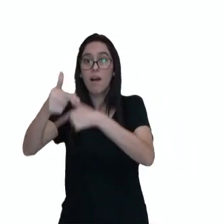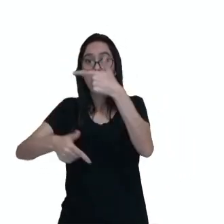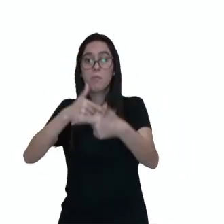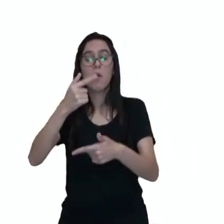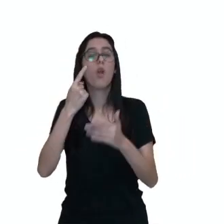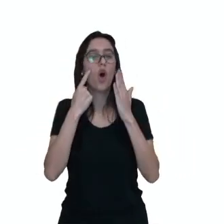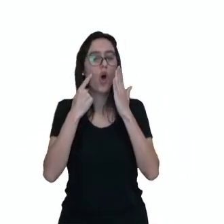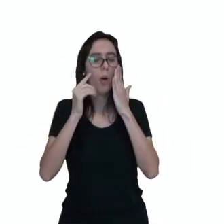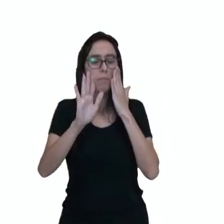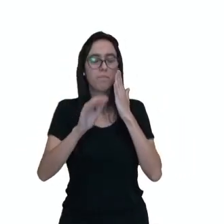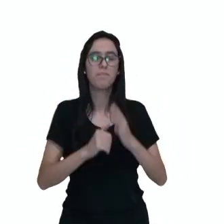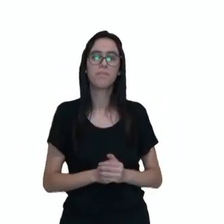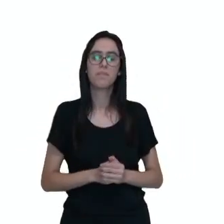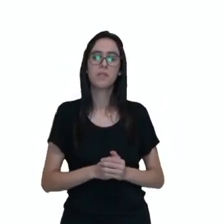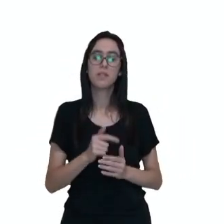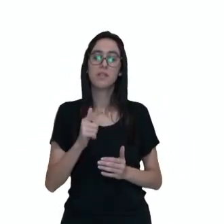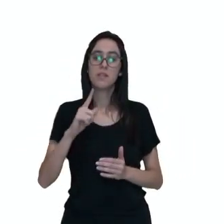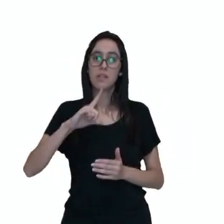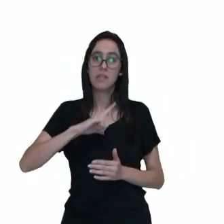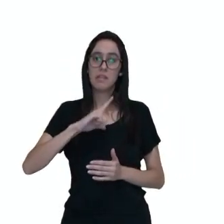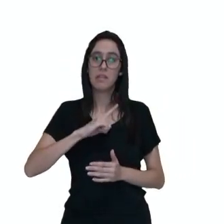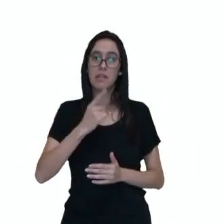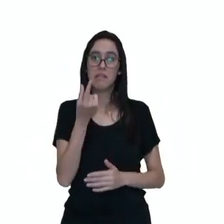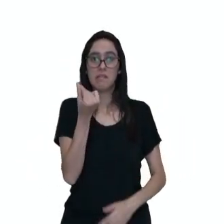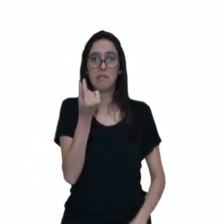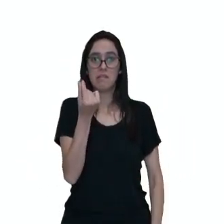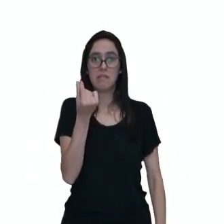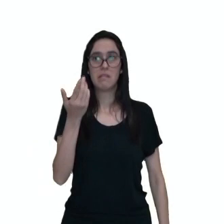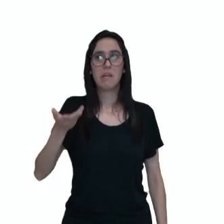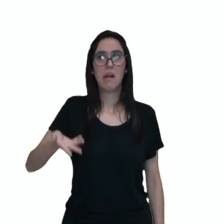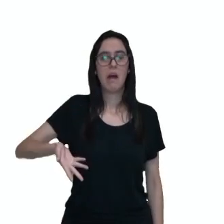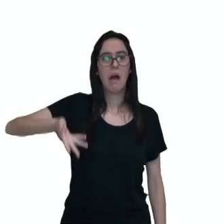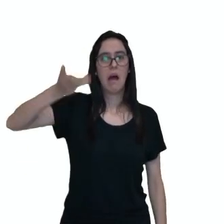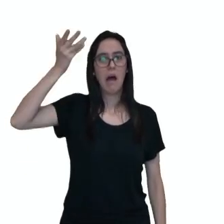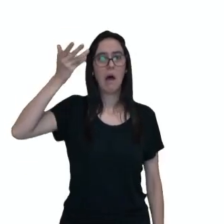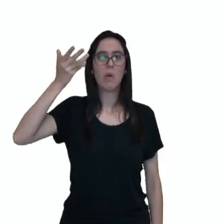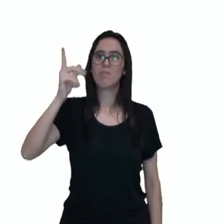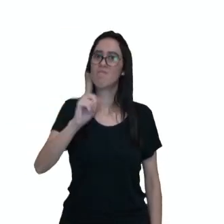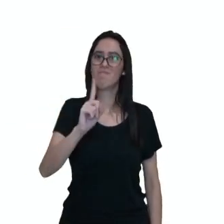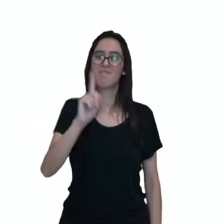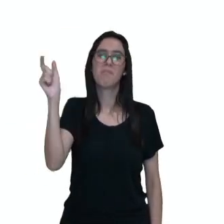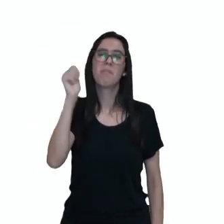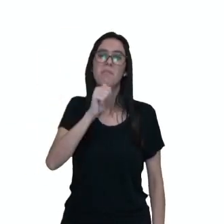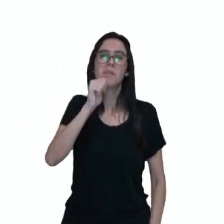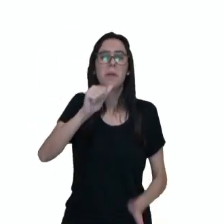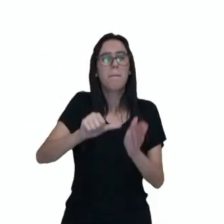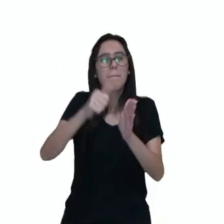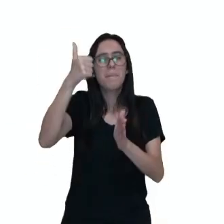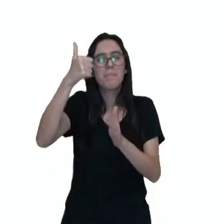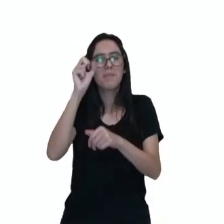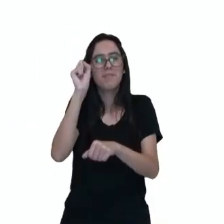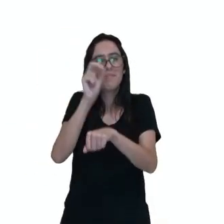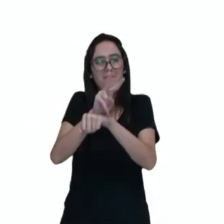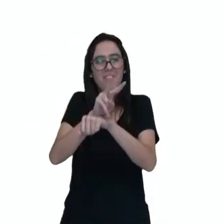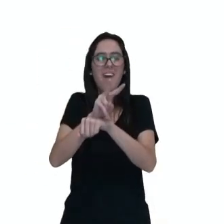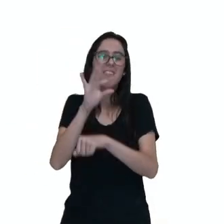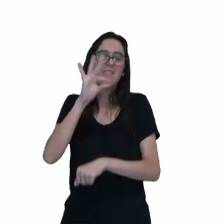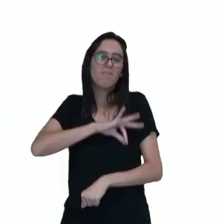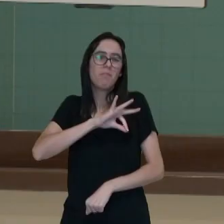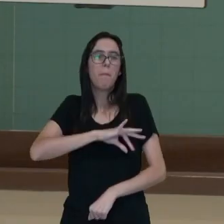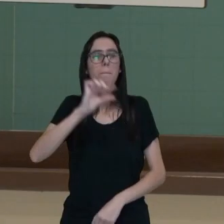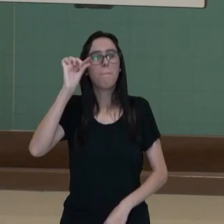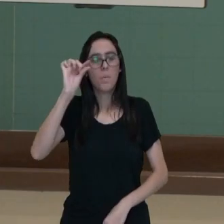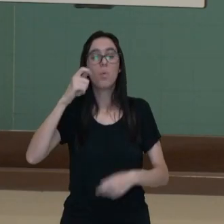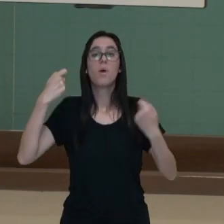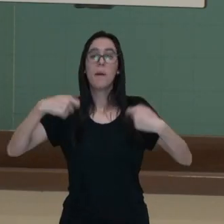Ela nunca teve ao seu alcance uma quantia tão alta em dinheiro. Provavelmente, ela receberá seu salário em conta bancária. Tem que abrir uma conta